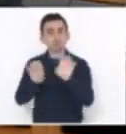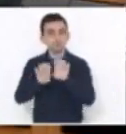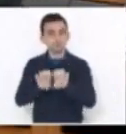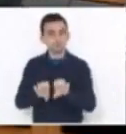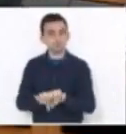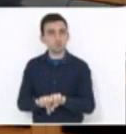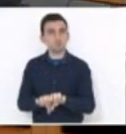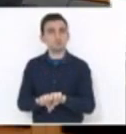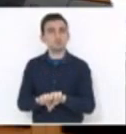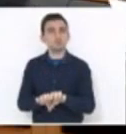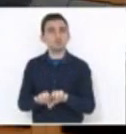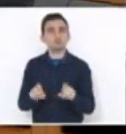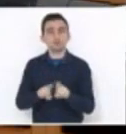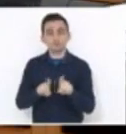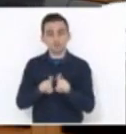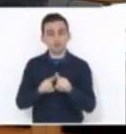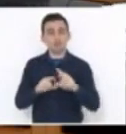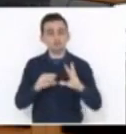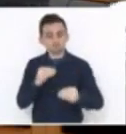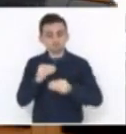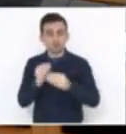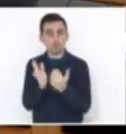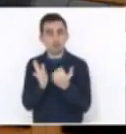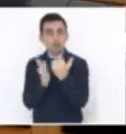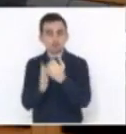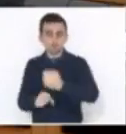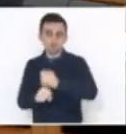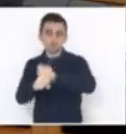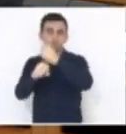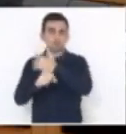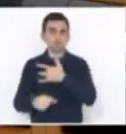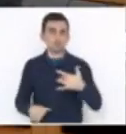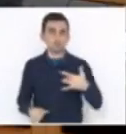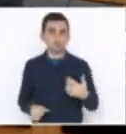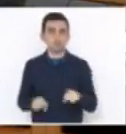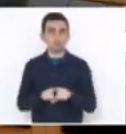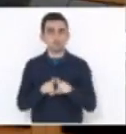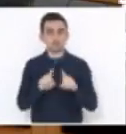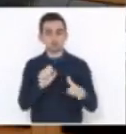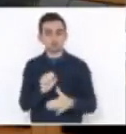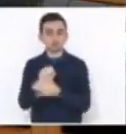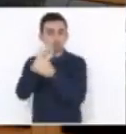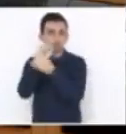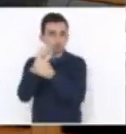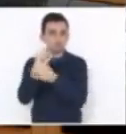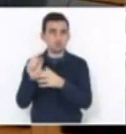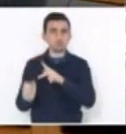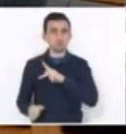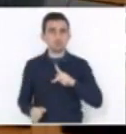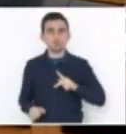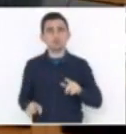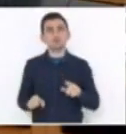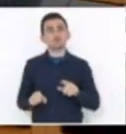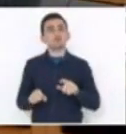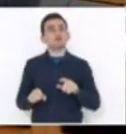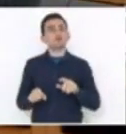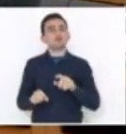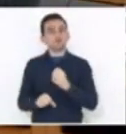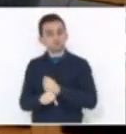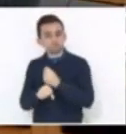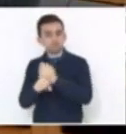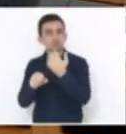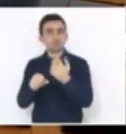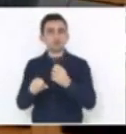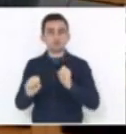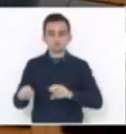em complemento de obras de saúde, em segurança pública, em algum complemento de obra de educação. E, por isso, tem que ter o nosso